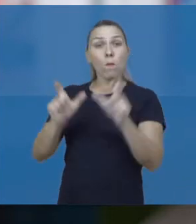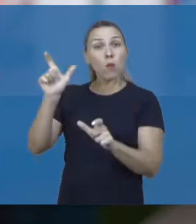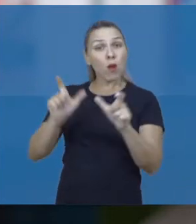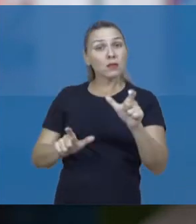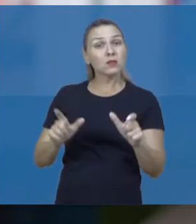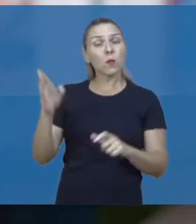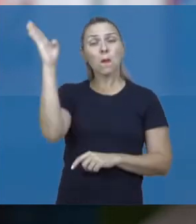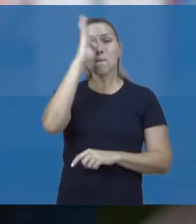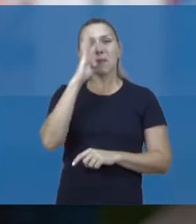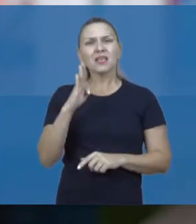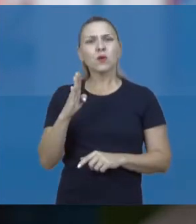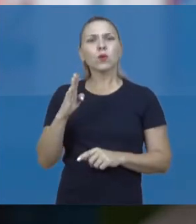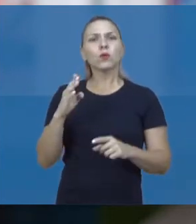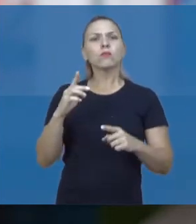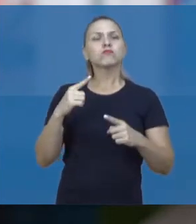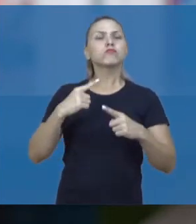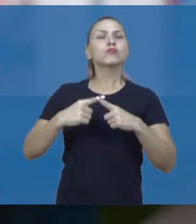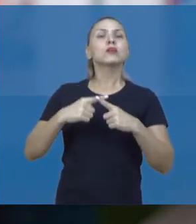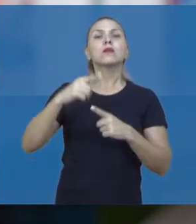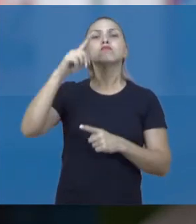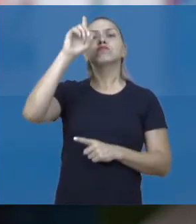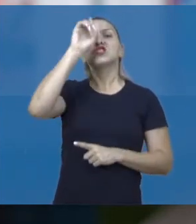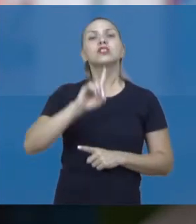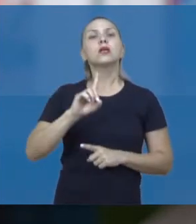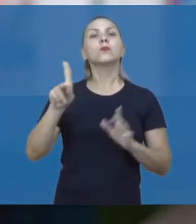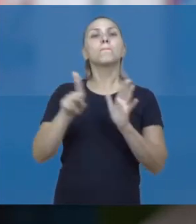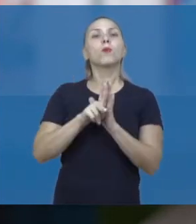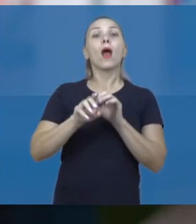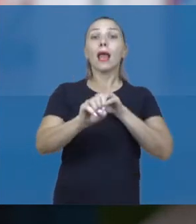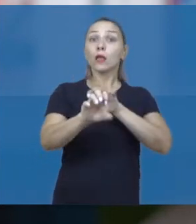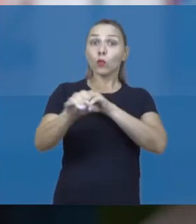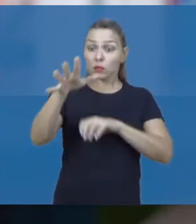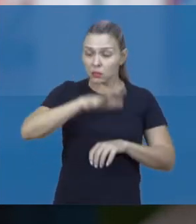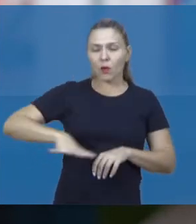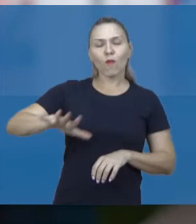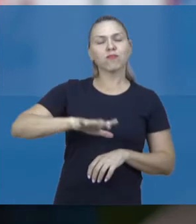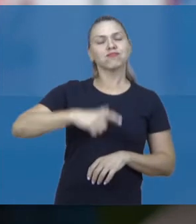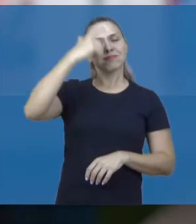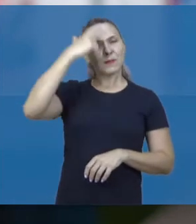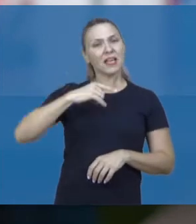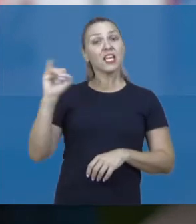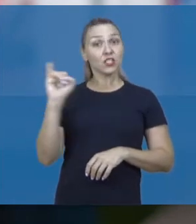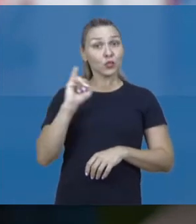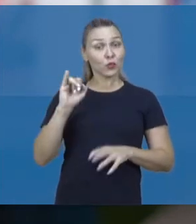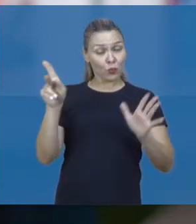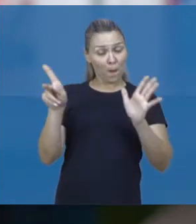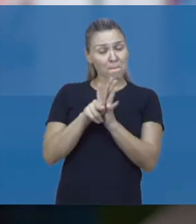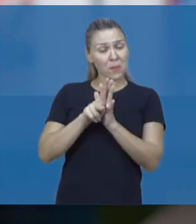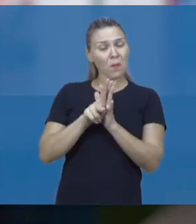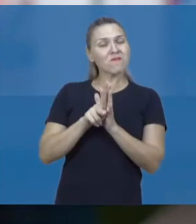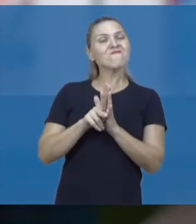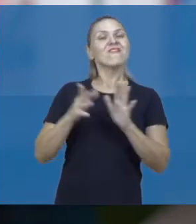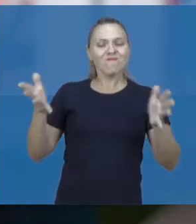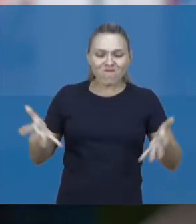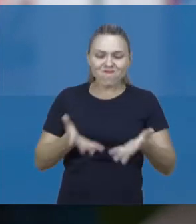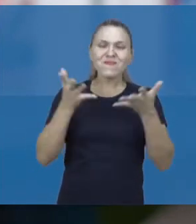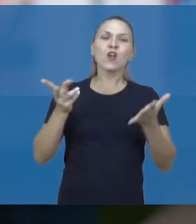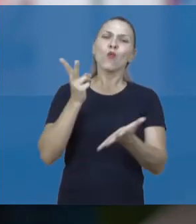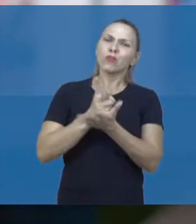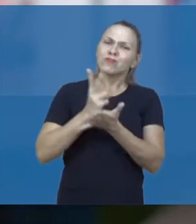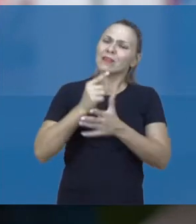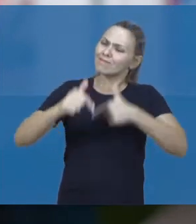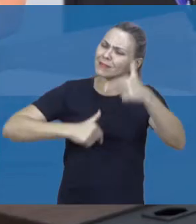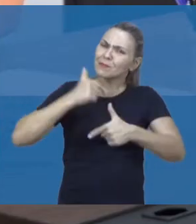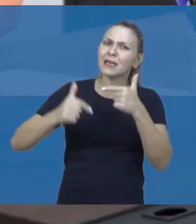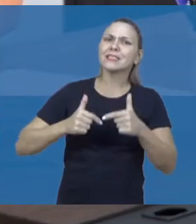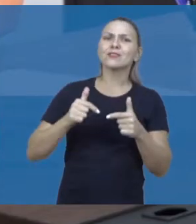em termos do direito à educação. E, dependendo do Instituto Rodrigo Mendes, a gente vai continuar trabalhando nessa